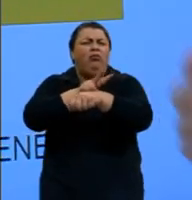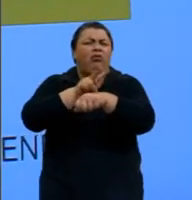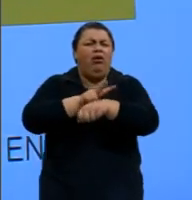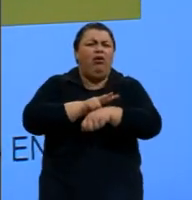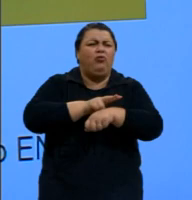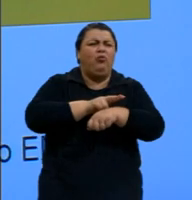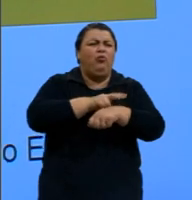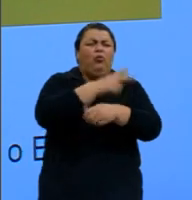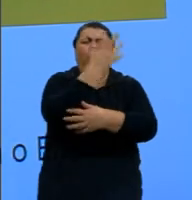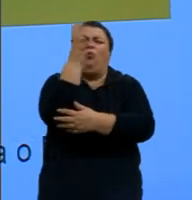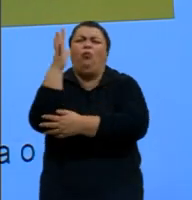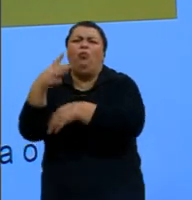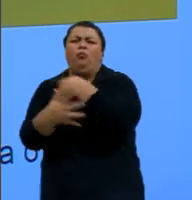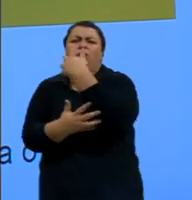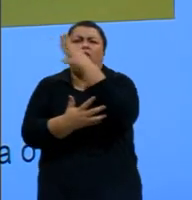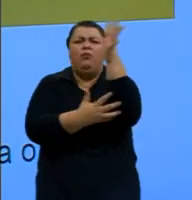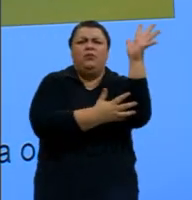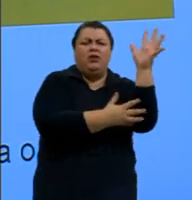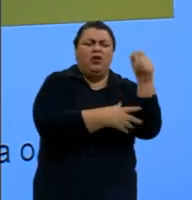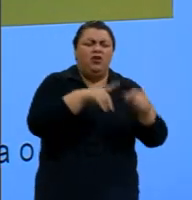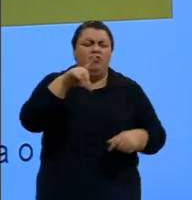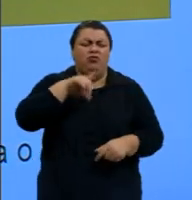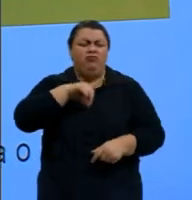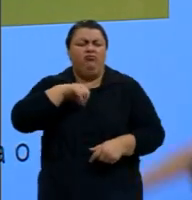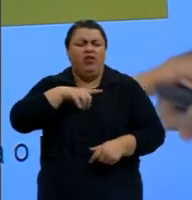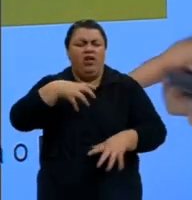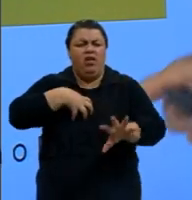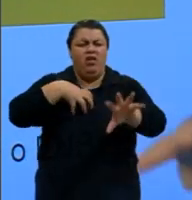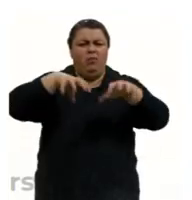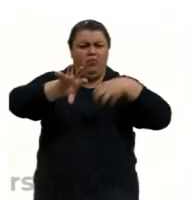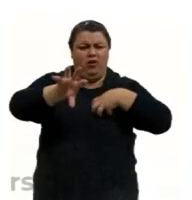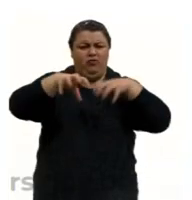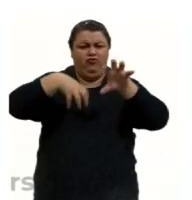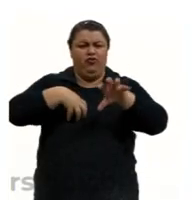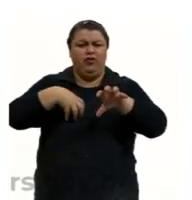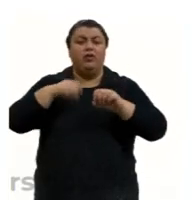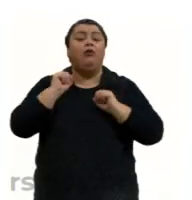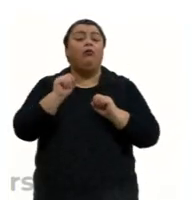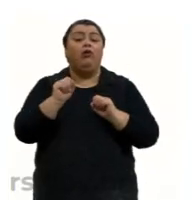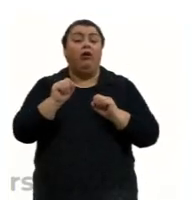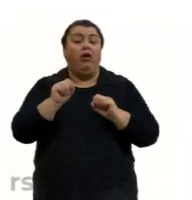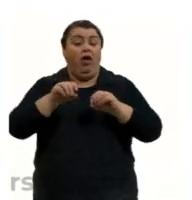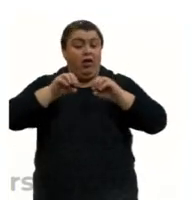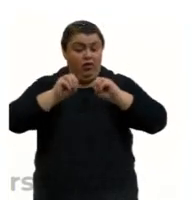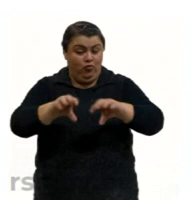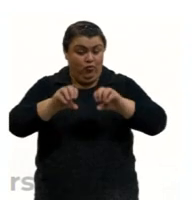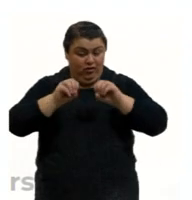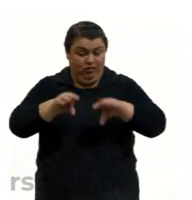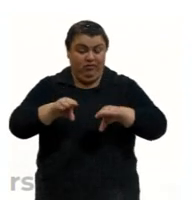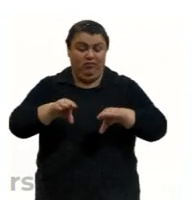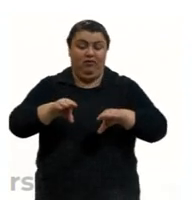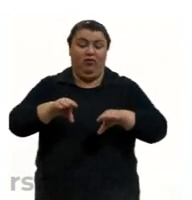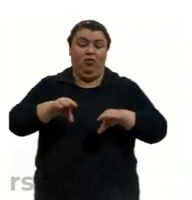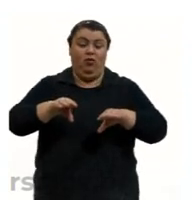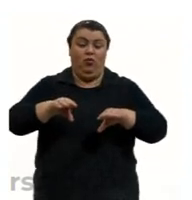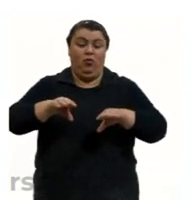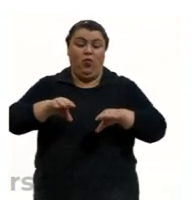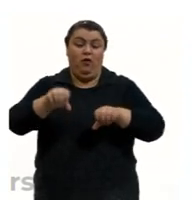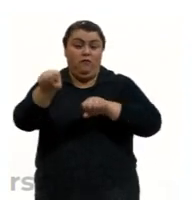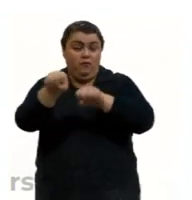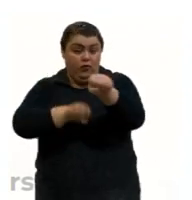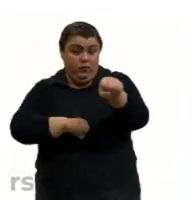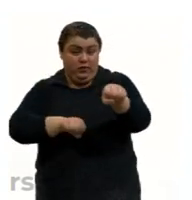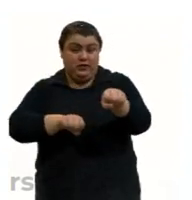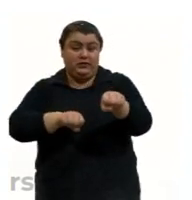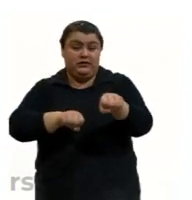ambiente, que possamos ter empatia. Então a educação, o ensino superior, ele é importante para a nossa profissão, nossa questão